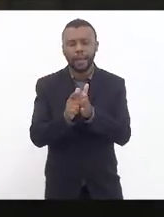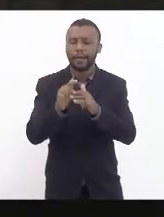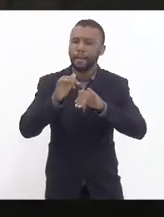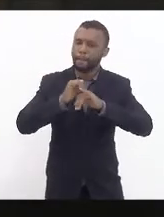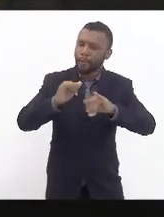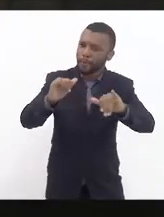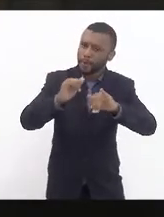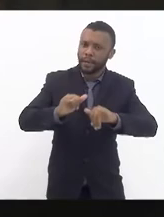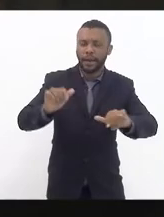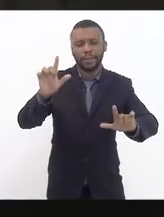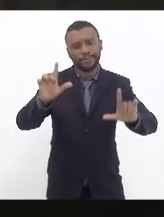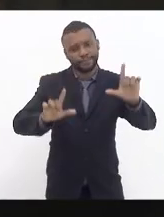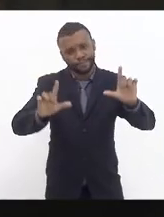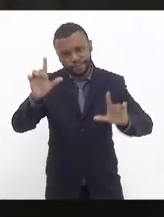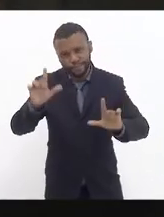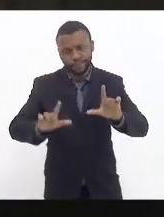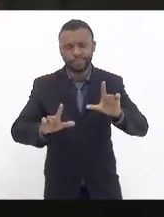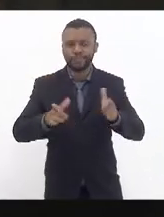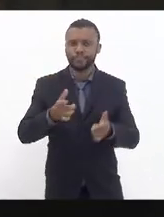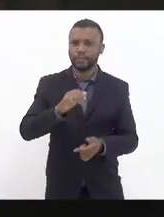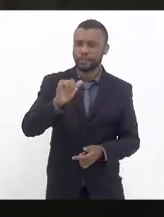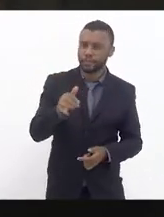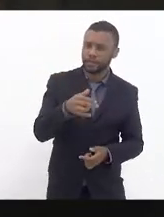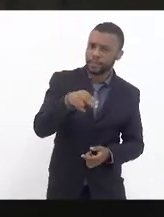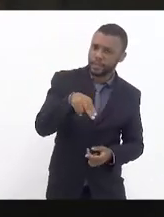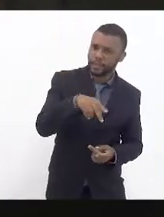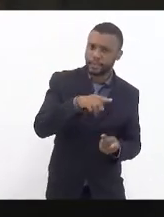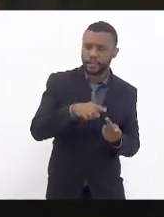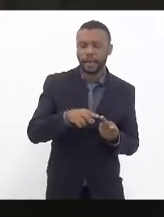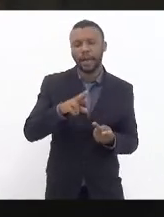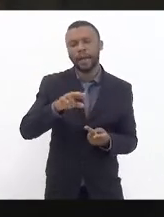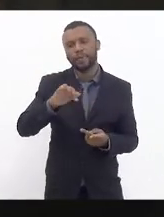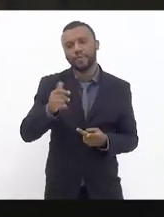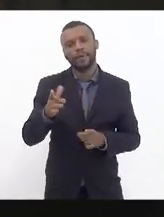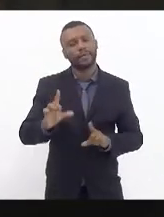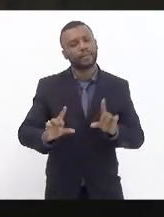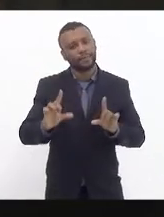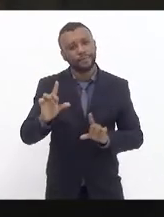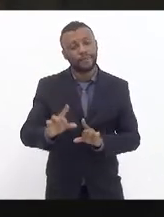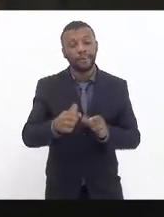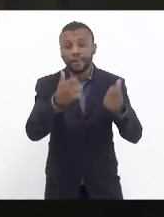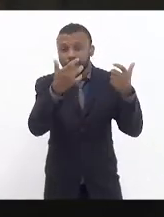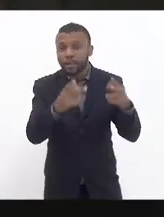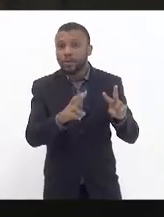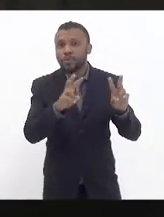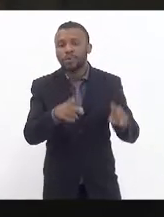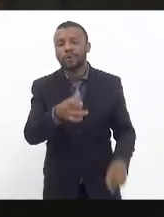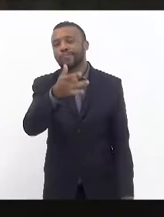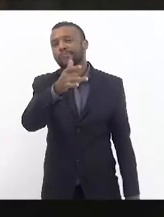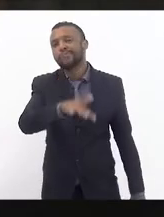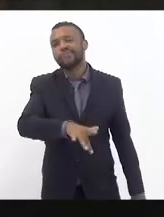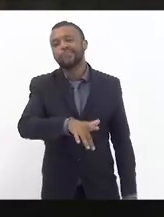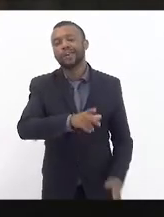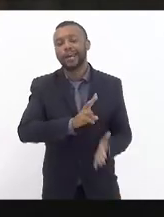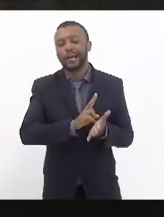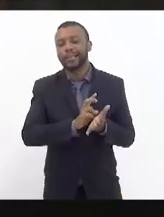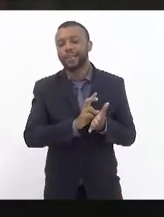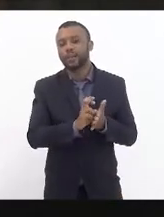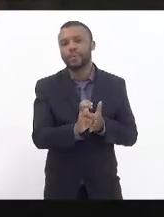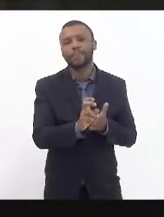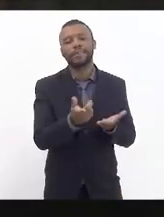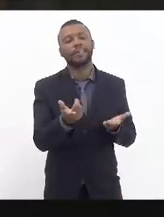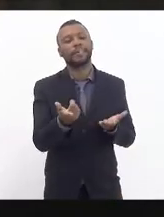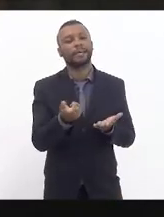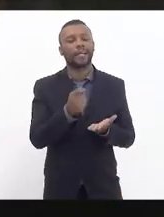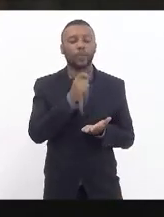Globo News enfim todas elas falando descaso da supervia que não vem de